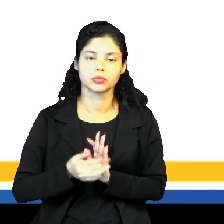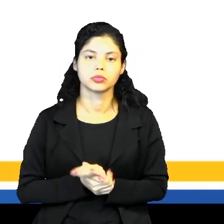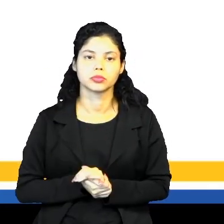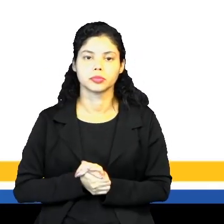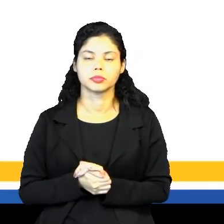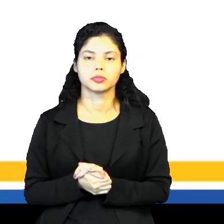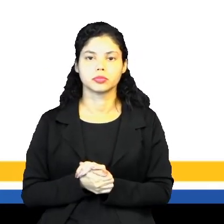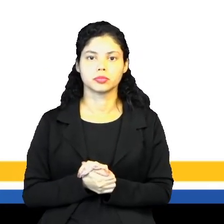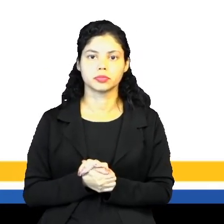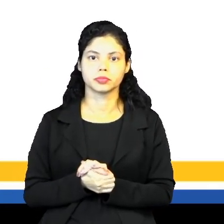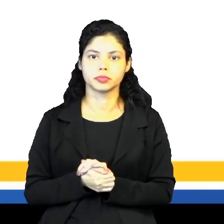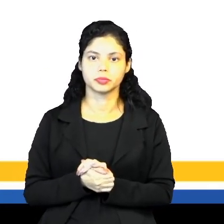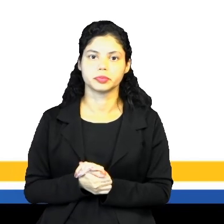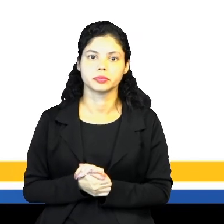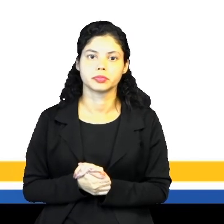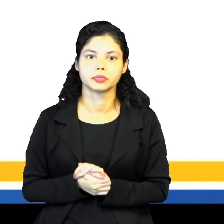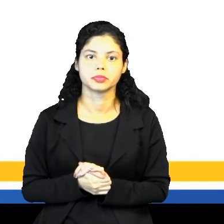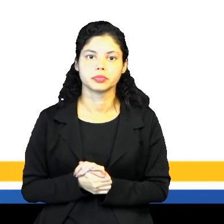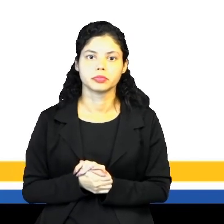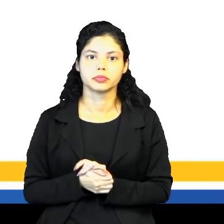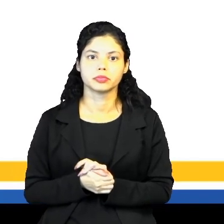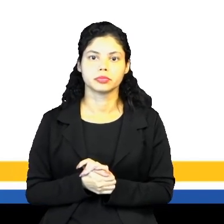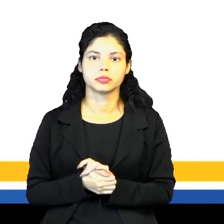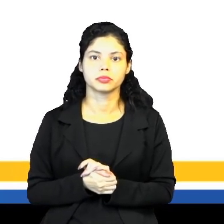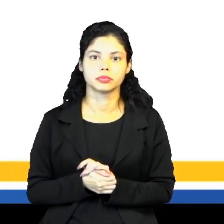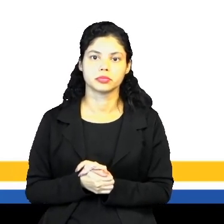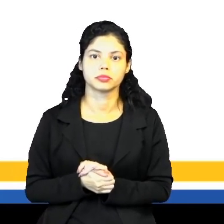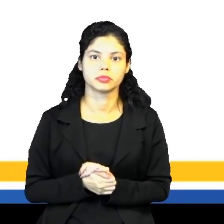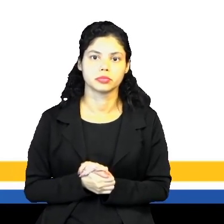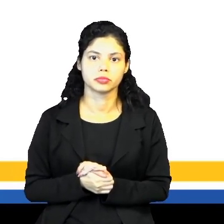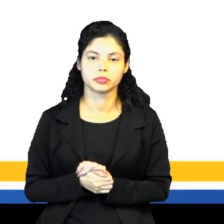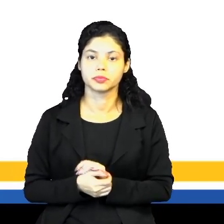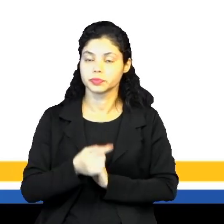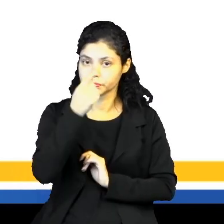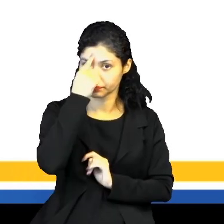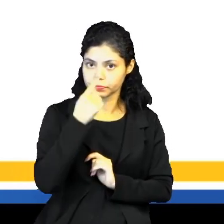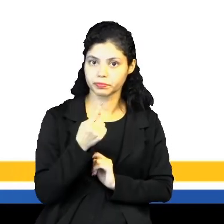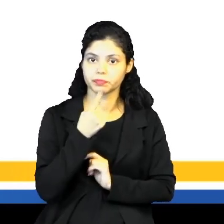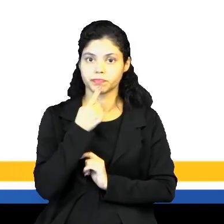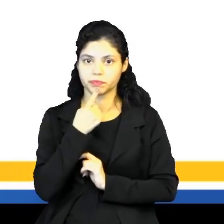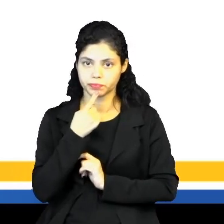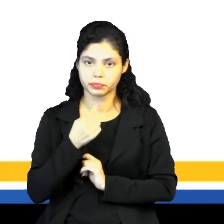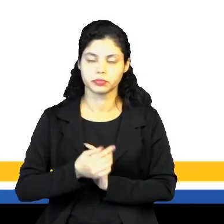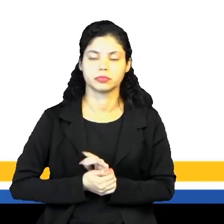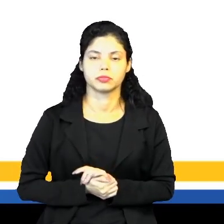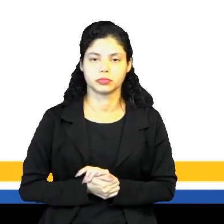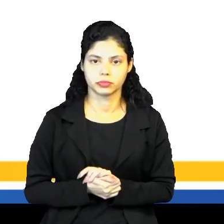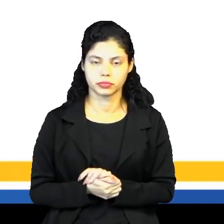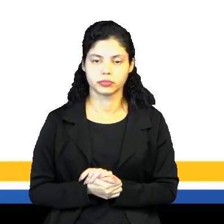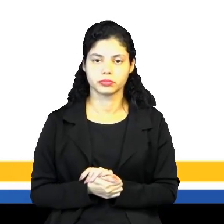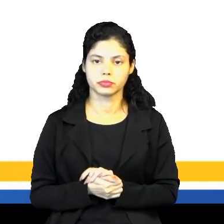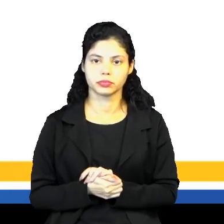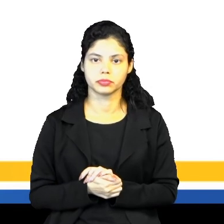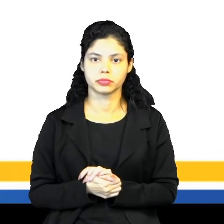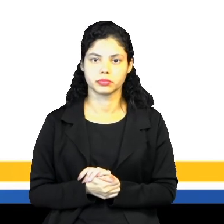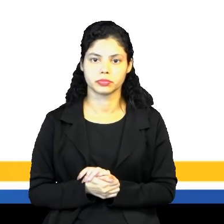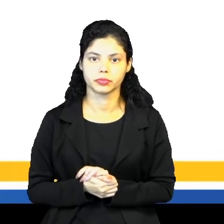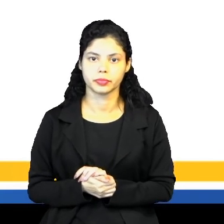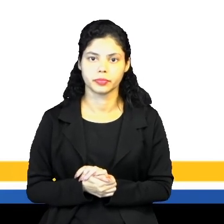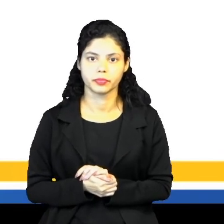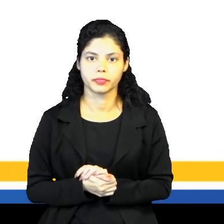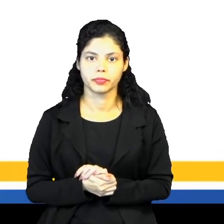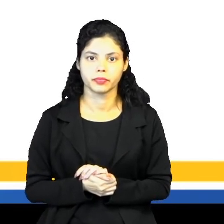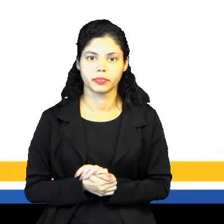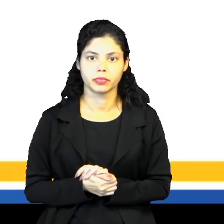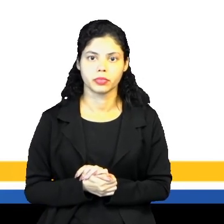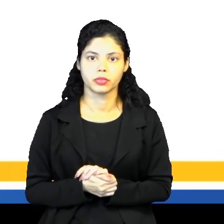Que data foi postada a notícia, tá? Depois ali, nós temos o quê? A imagem, né? Aquilo que ilustra a notícia.